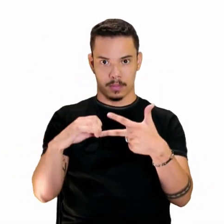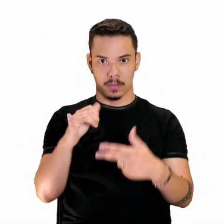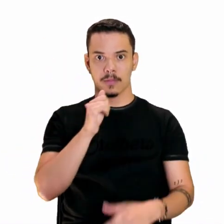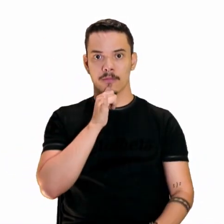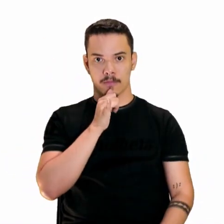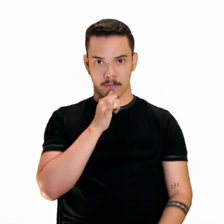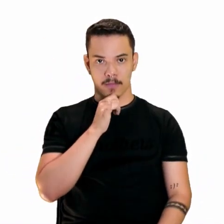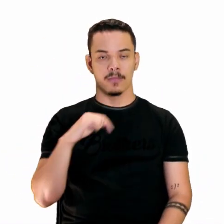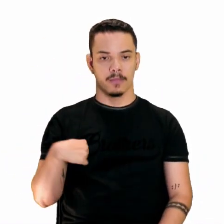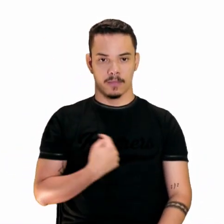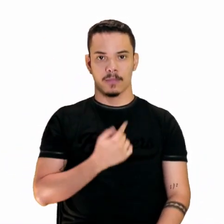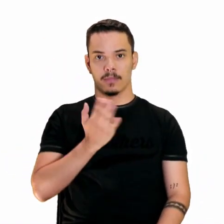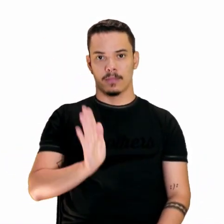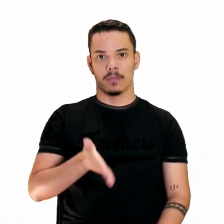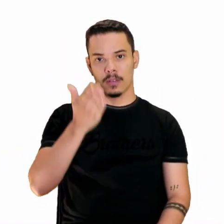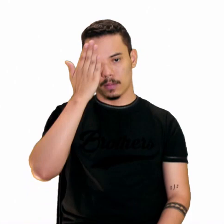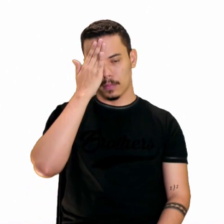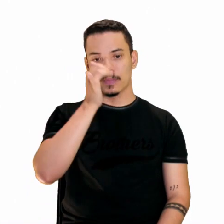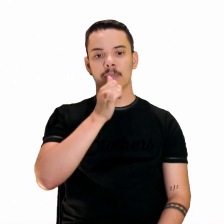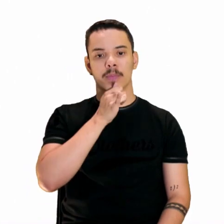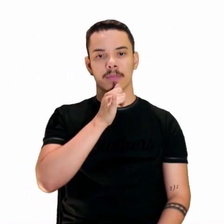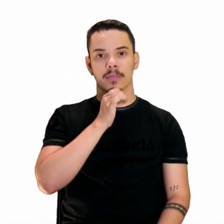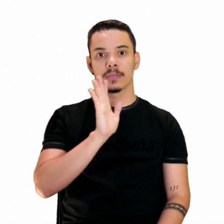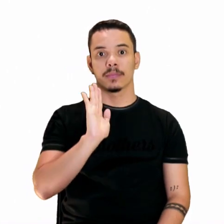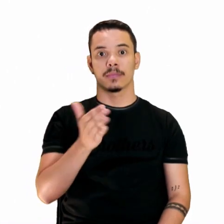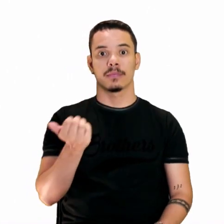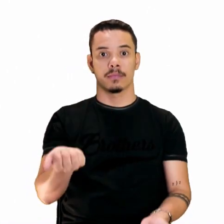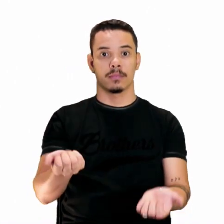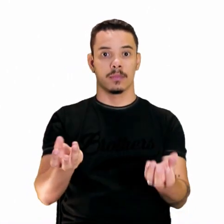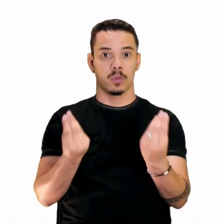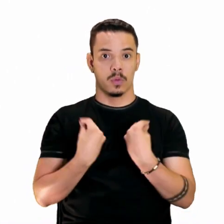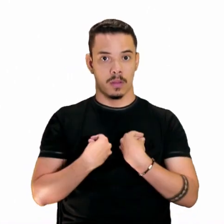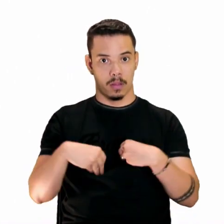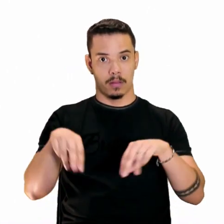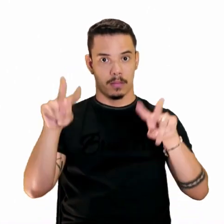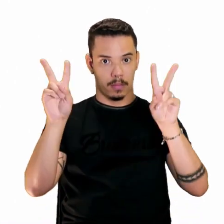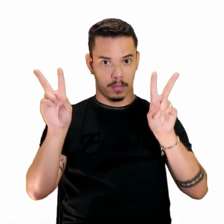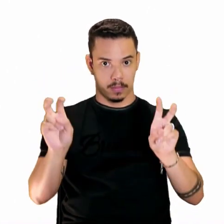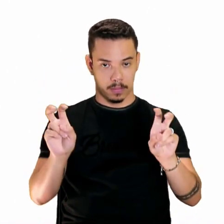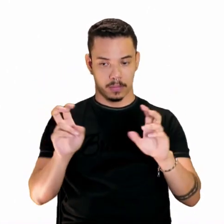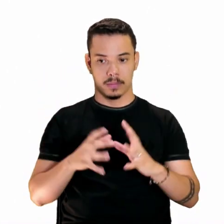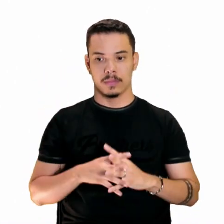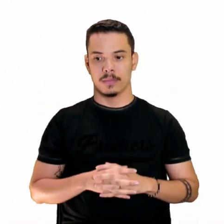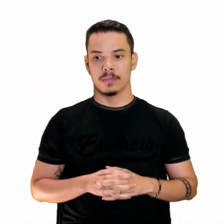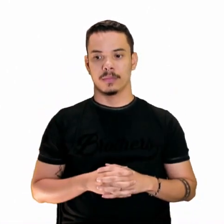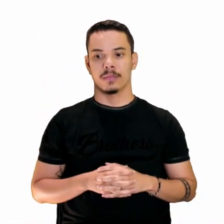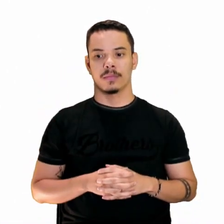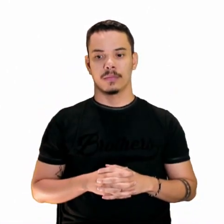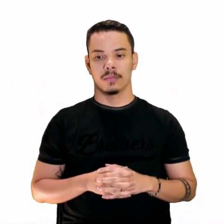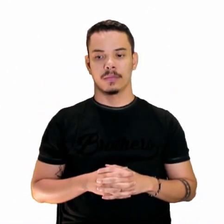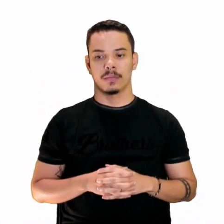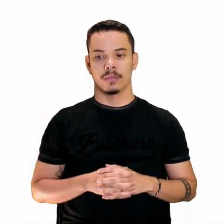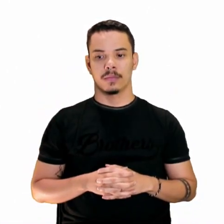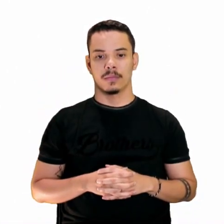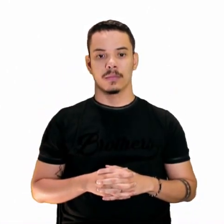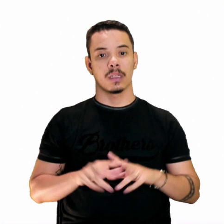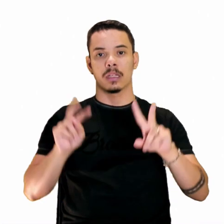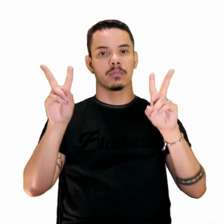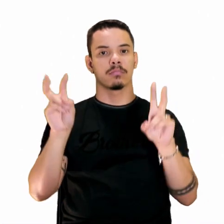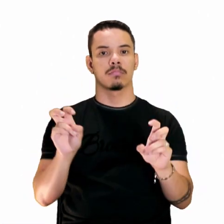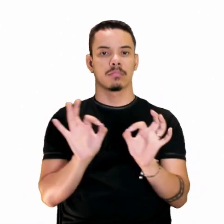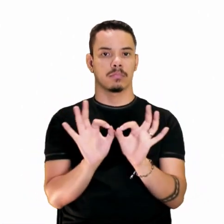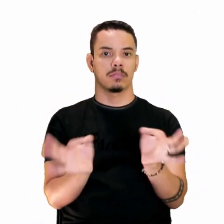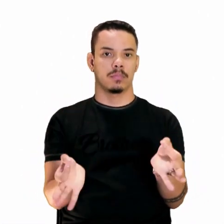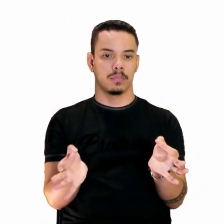colocar aqui como nosso exemplo. Ela já traz ali, né, uma temática, vamos dizer assim. Tá, e aí eu tinha um título bem